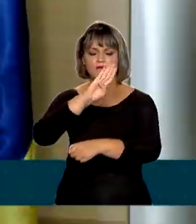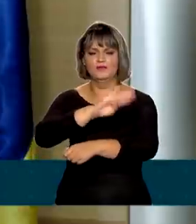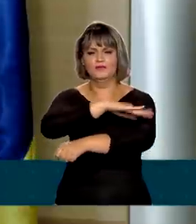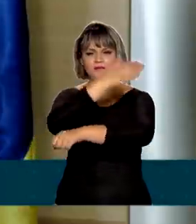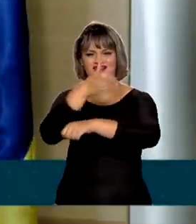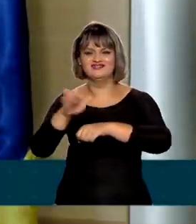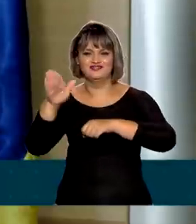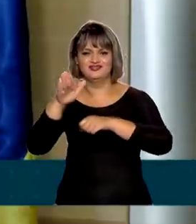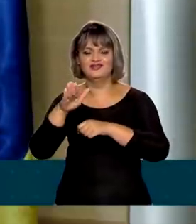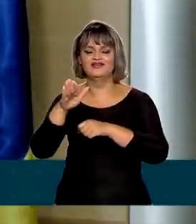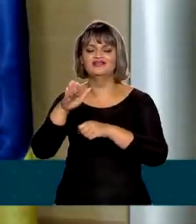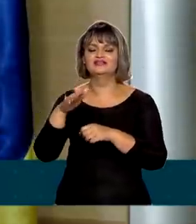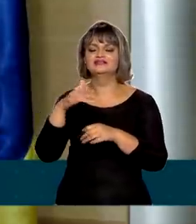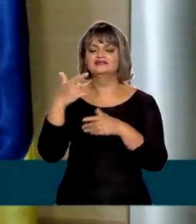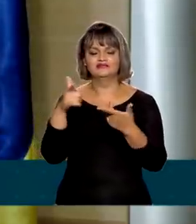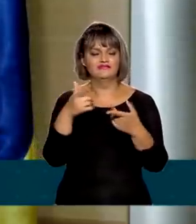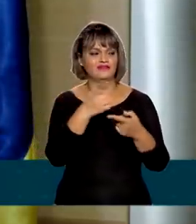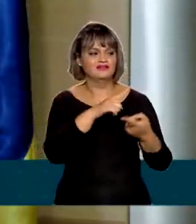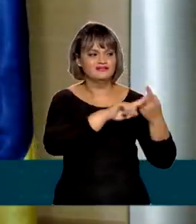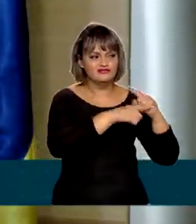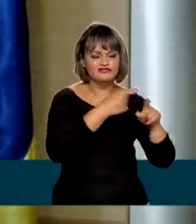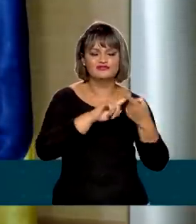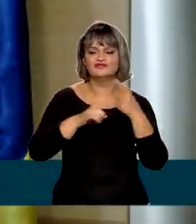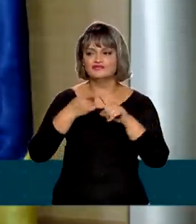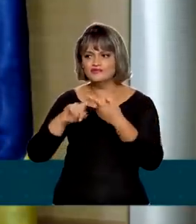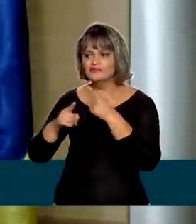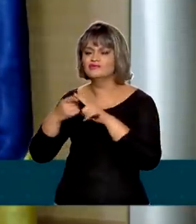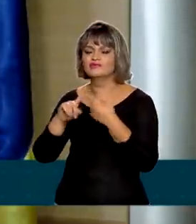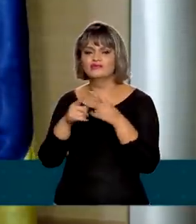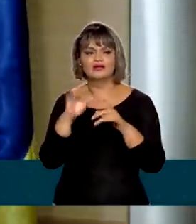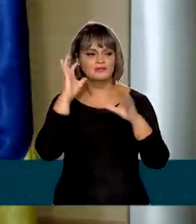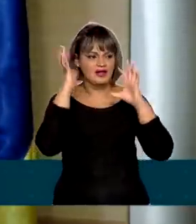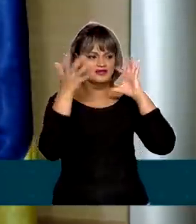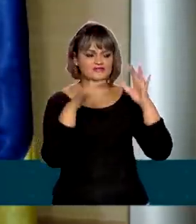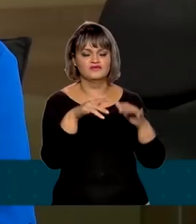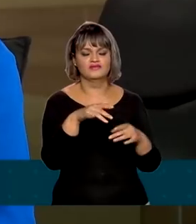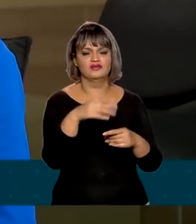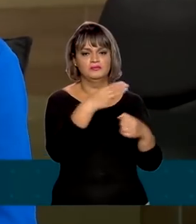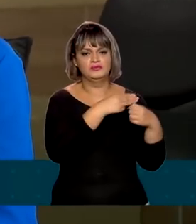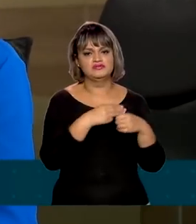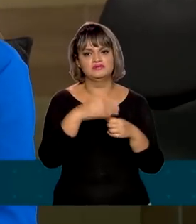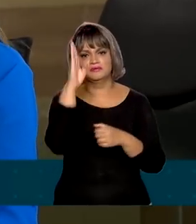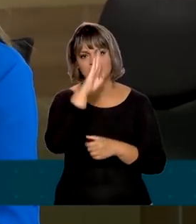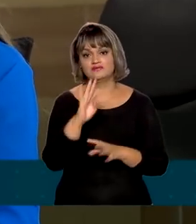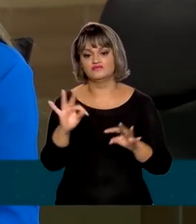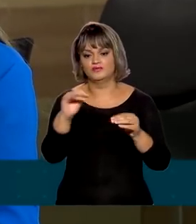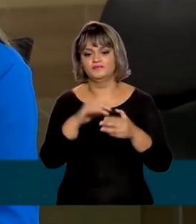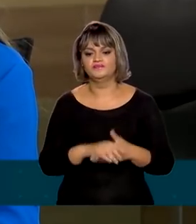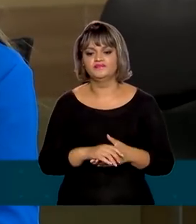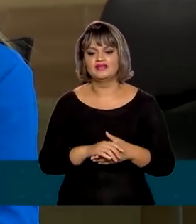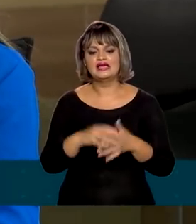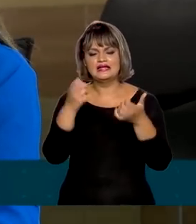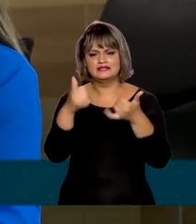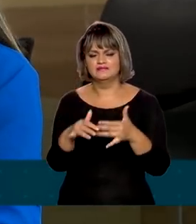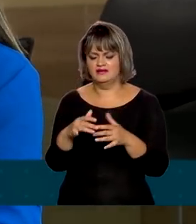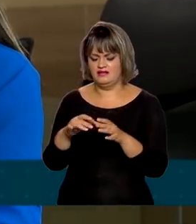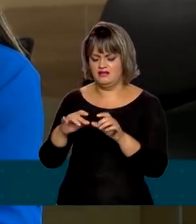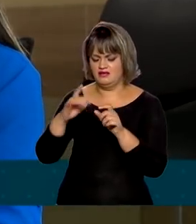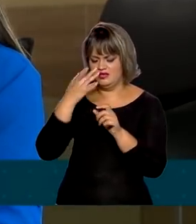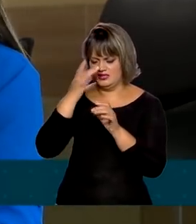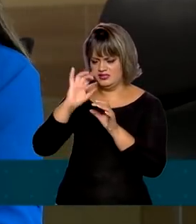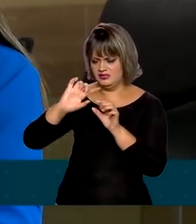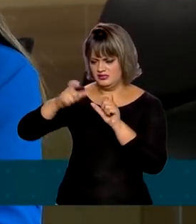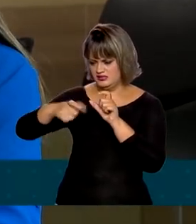e tem feito o seu trabalho articulado com as Defesas Civis Estaduais e Municipais em todo o Brasil. Ministro, saneamento básico. De 2019